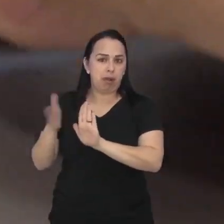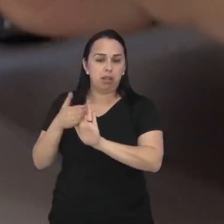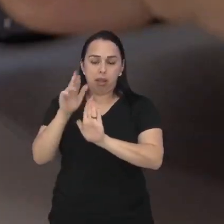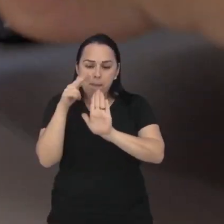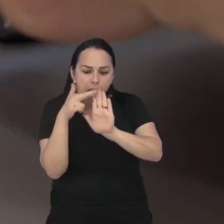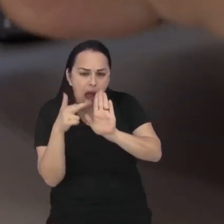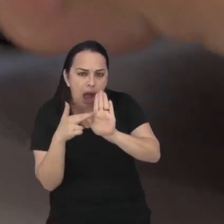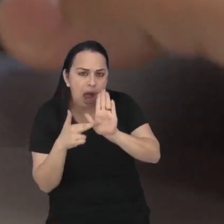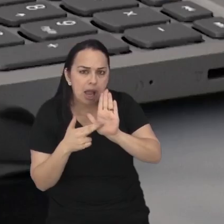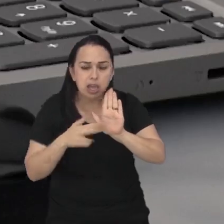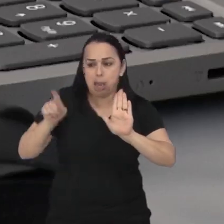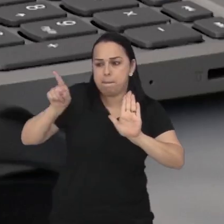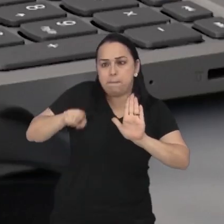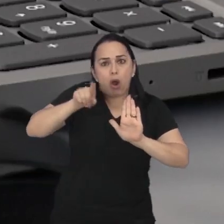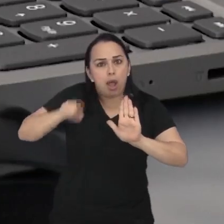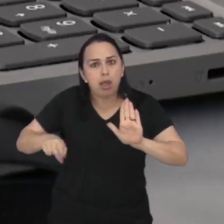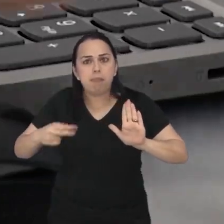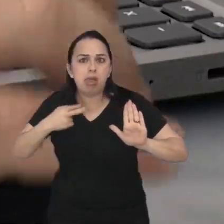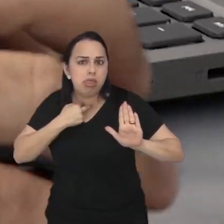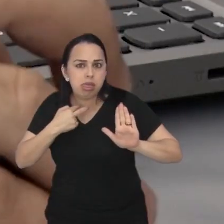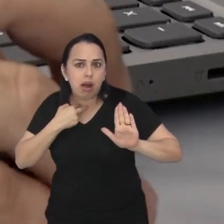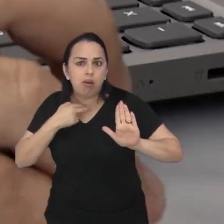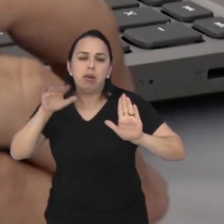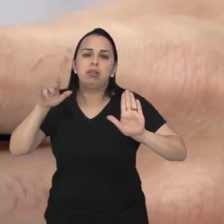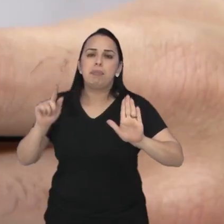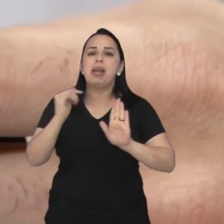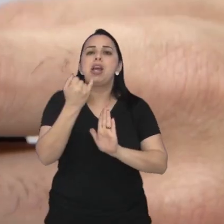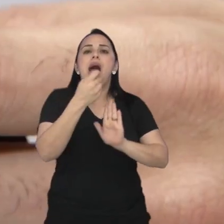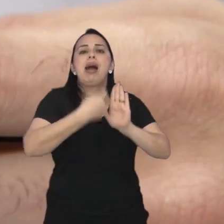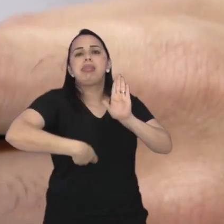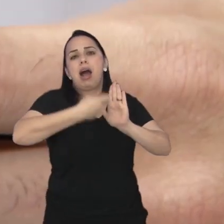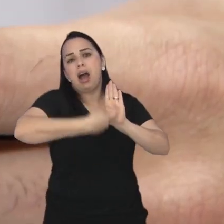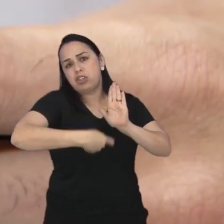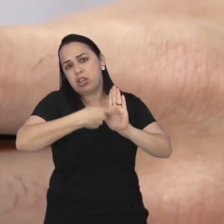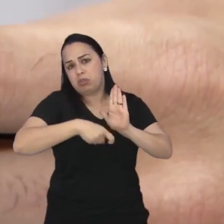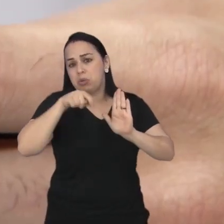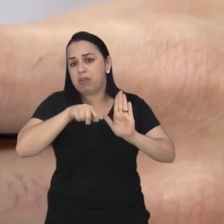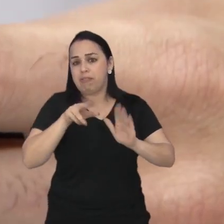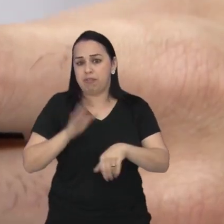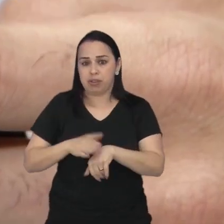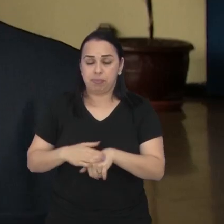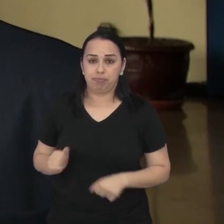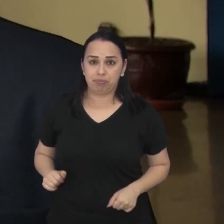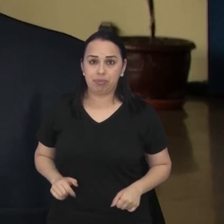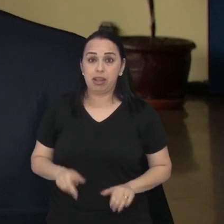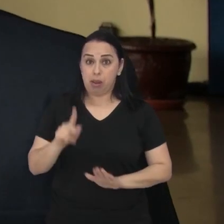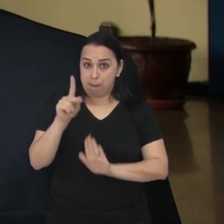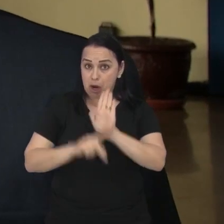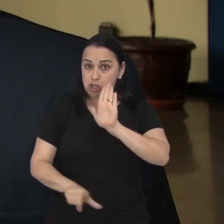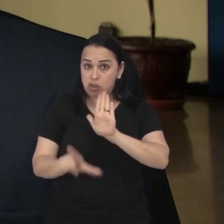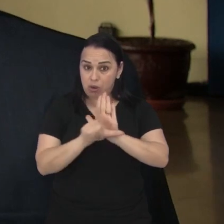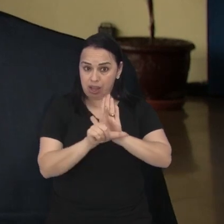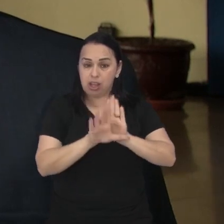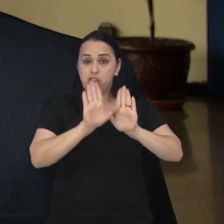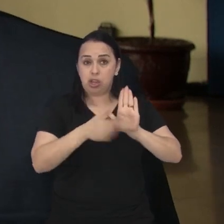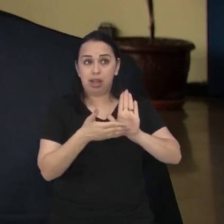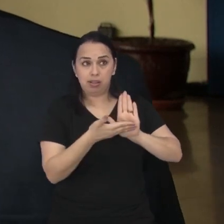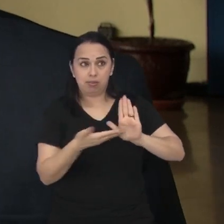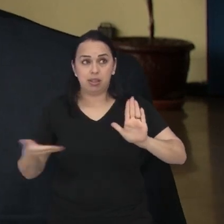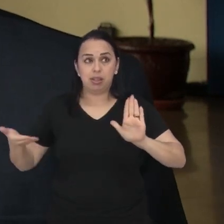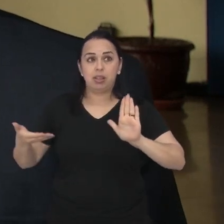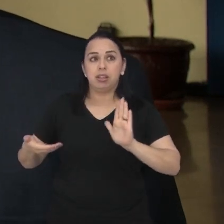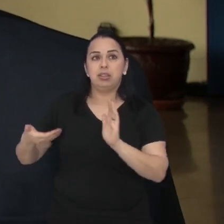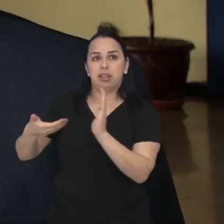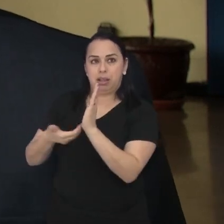regras e restrições com foco na organização e na taxação da atividade. Nós temos, então, o projeto de lei que